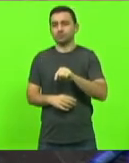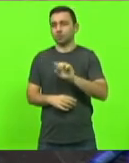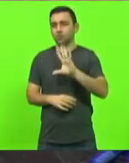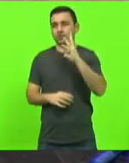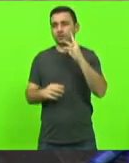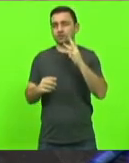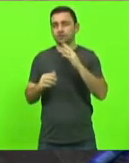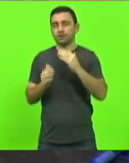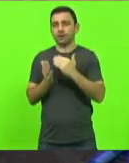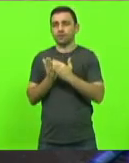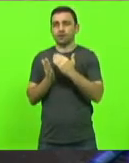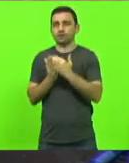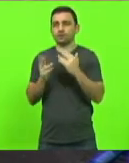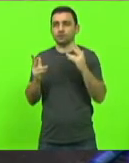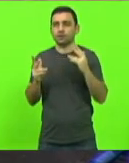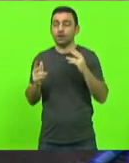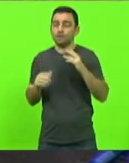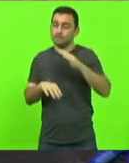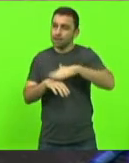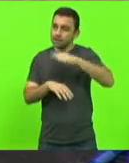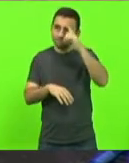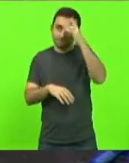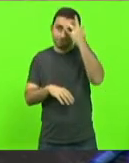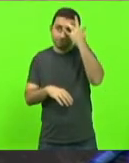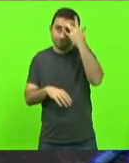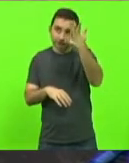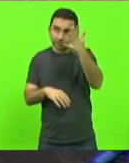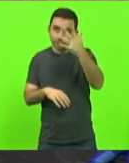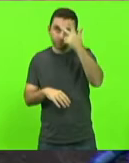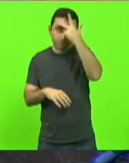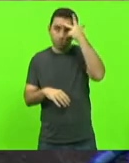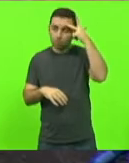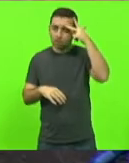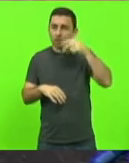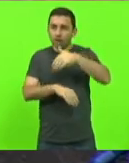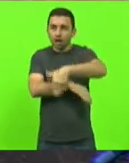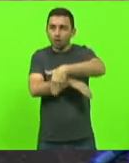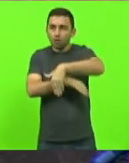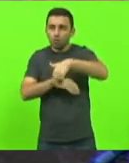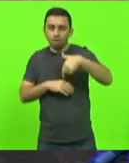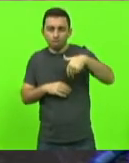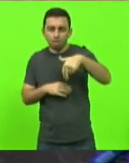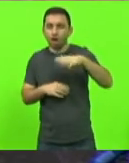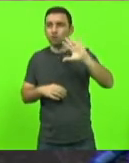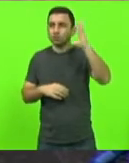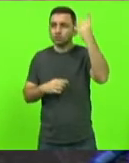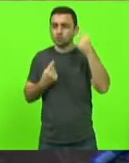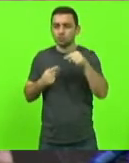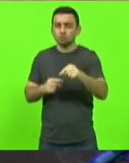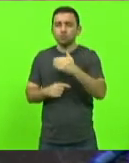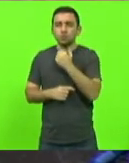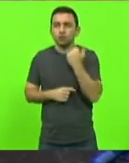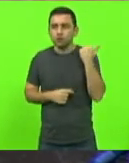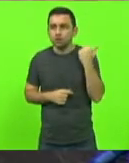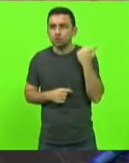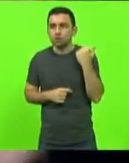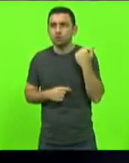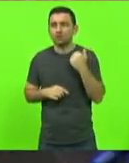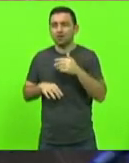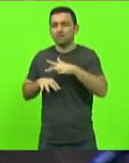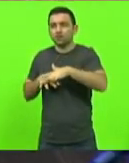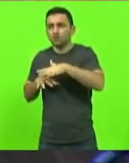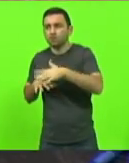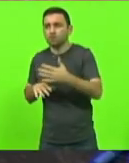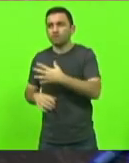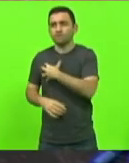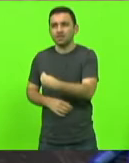Estado de Santa Catarina. Mas é muito mais fácil quem está lá na ponta sofrer um atentado, sofreu, perdeu sua vida, deixou viúva e filhos, e